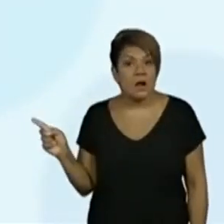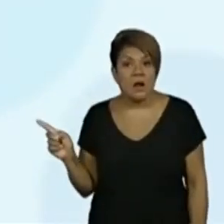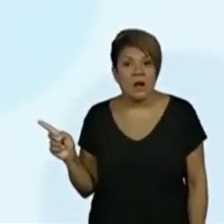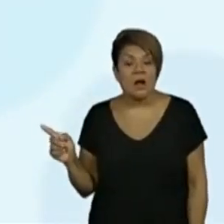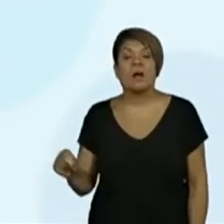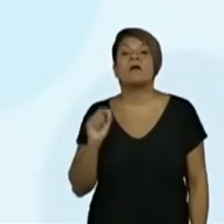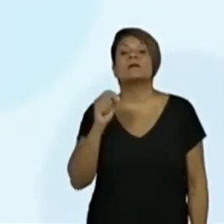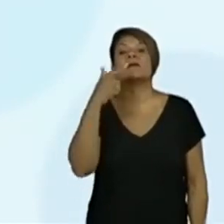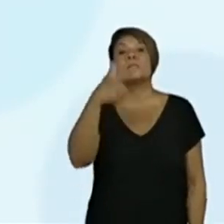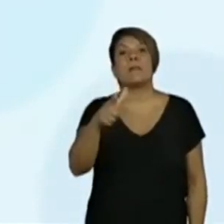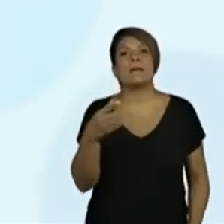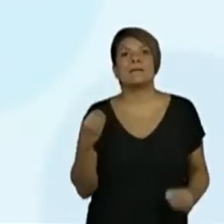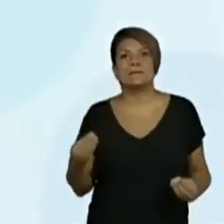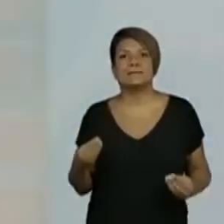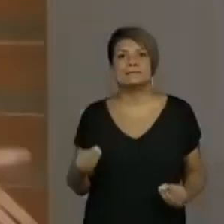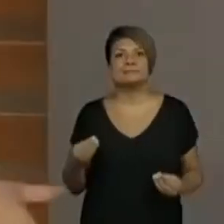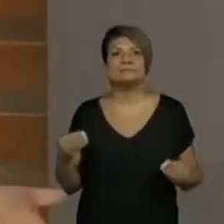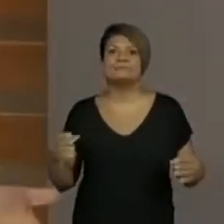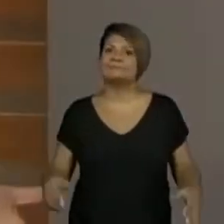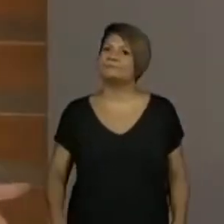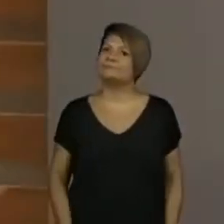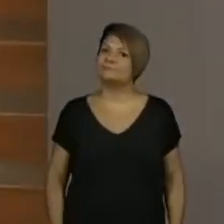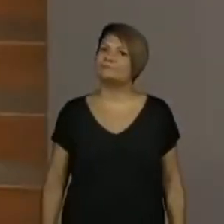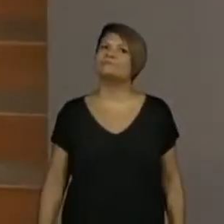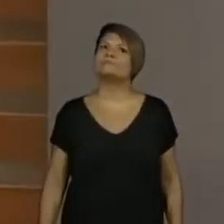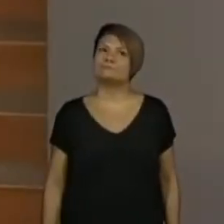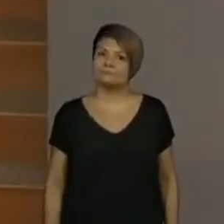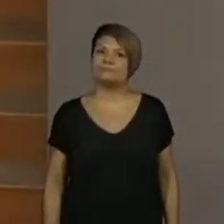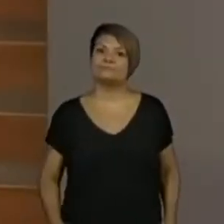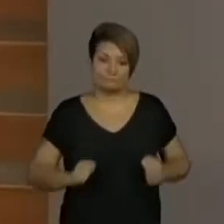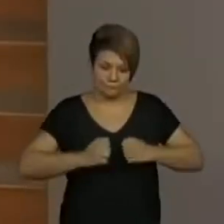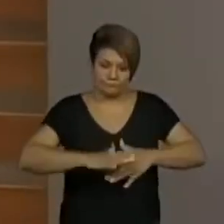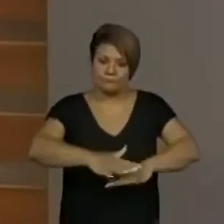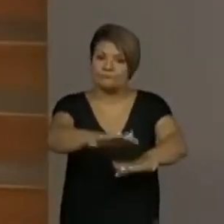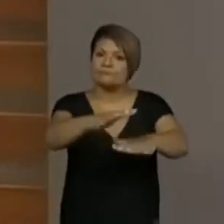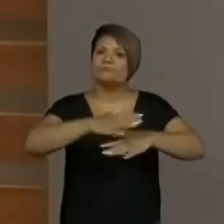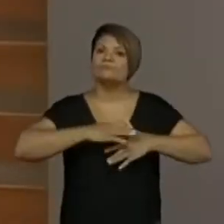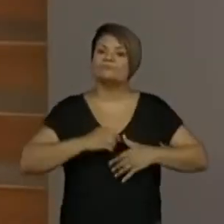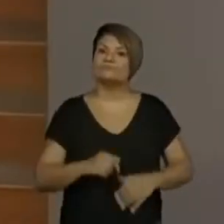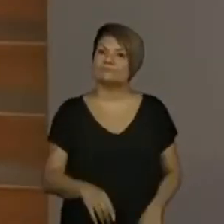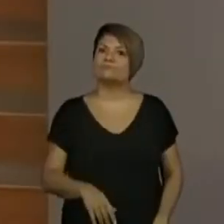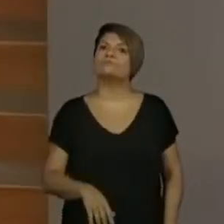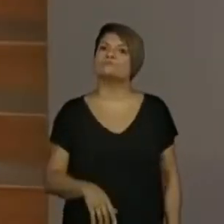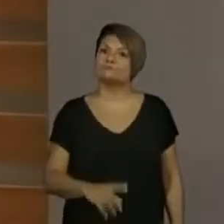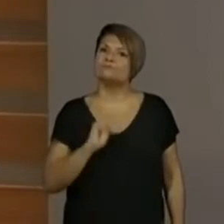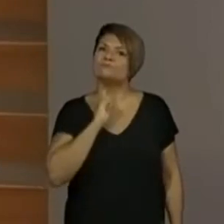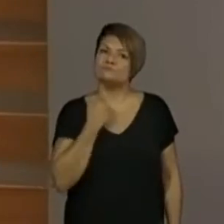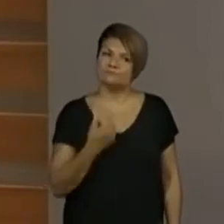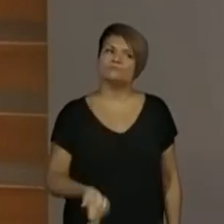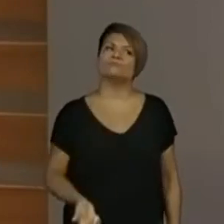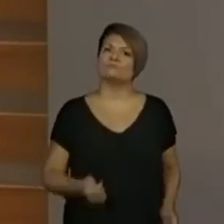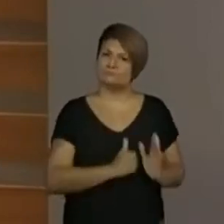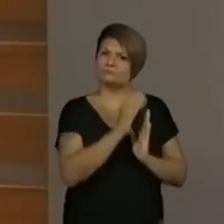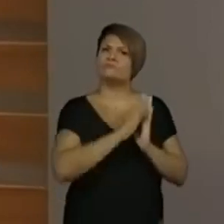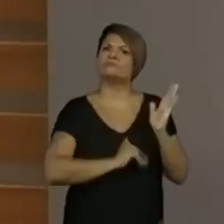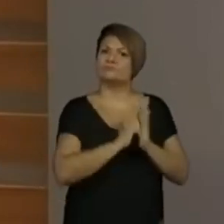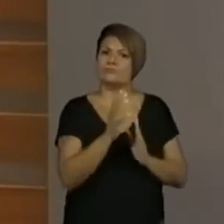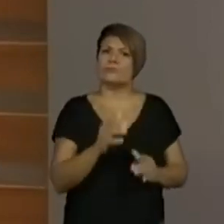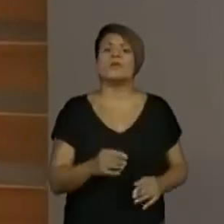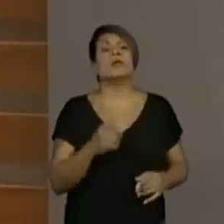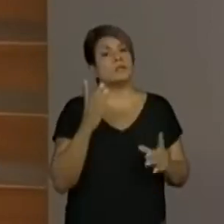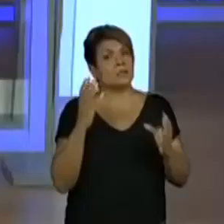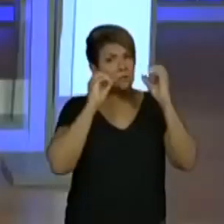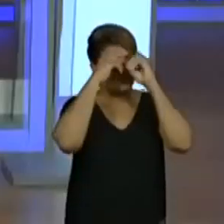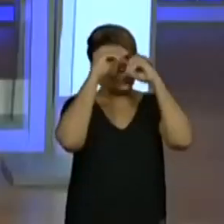mais poderia ter dado? O lago ter sido prejudicado. Sim. Poxa vida, e olha que o noturno nem pensou nos seres que viviam lá, né?